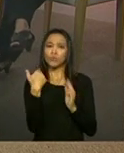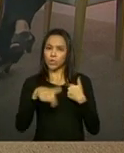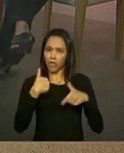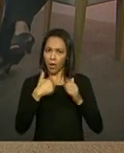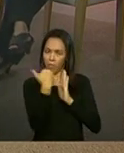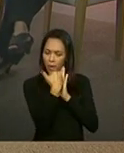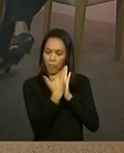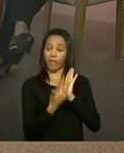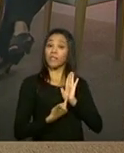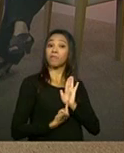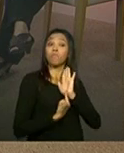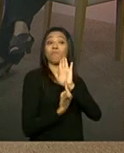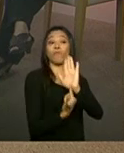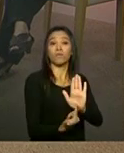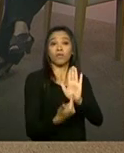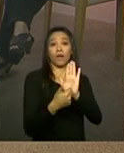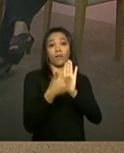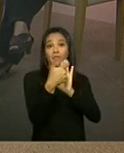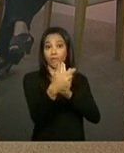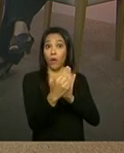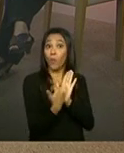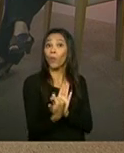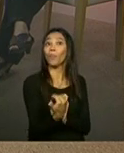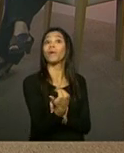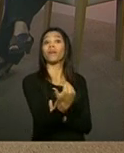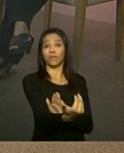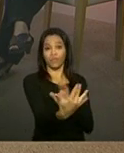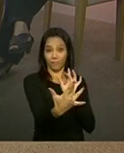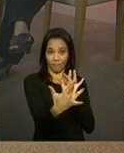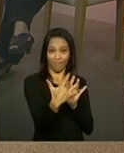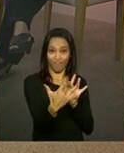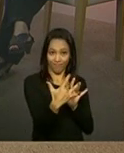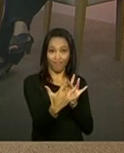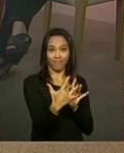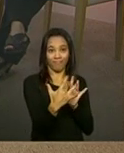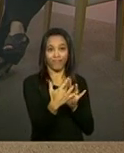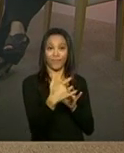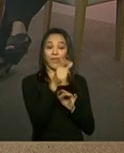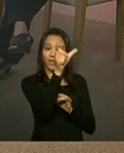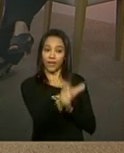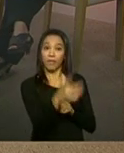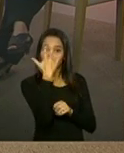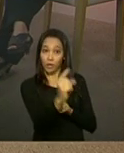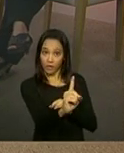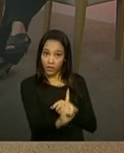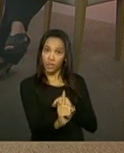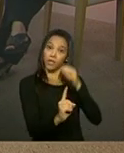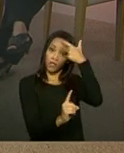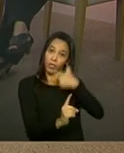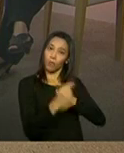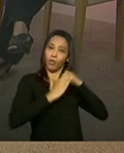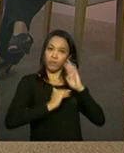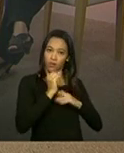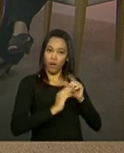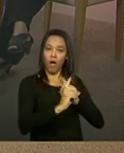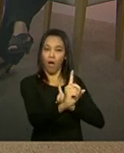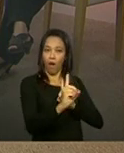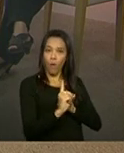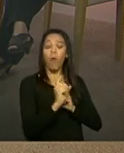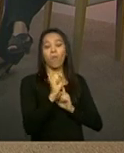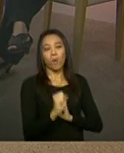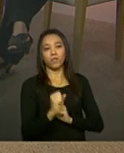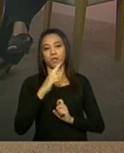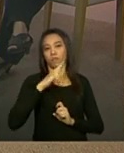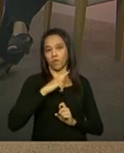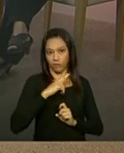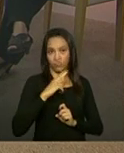Então, esse é o momento de vínculo, do início do vínculo entre o técnico e o usuário, tá? A acolhida, então, ela pode ser feita individualmente,